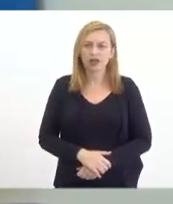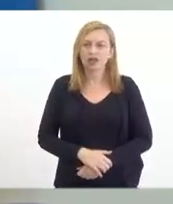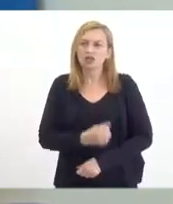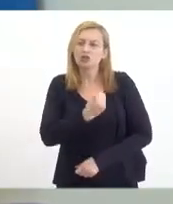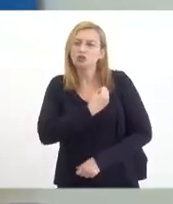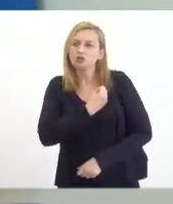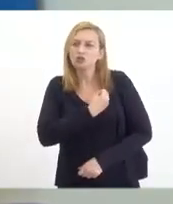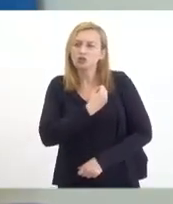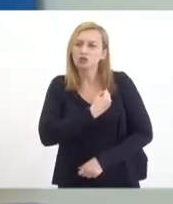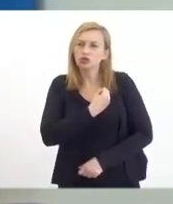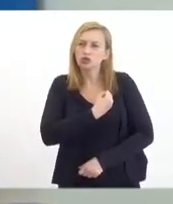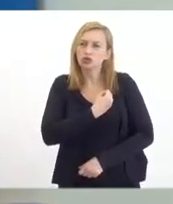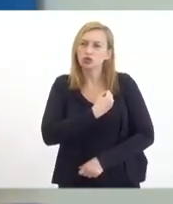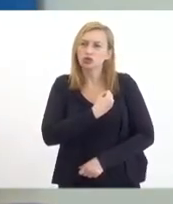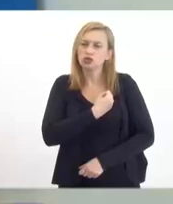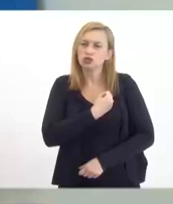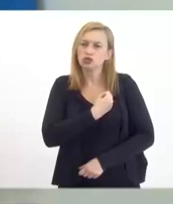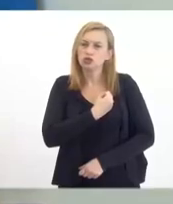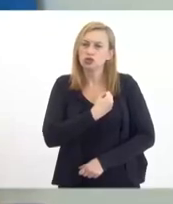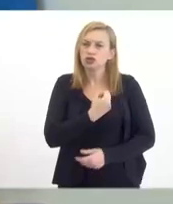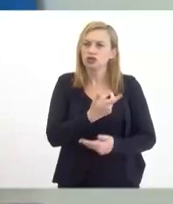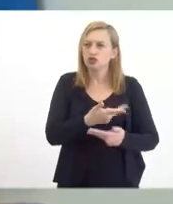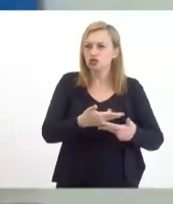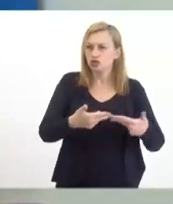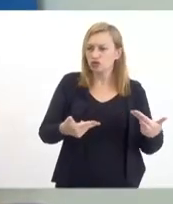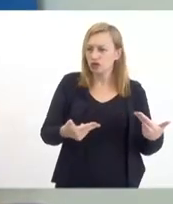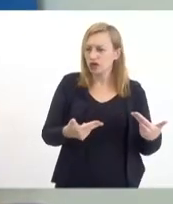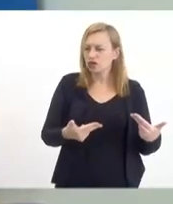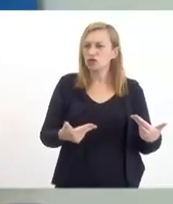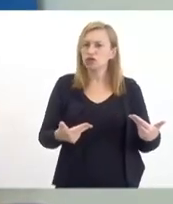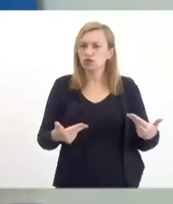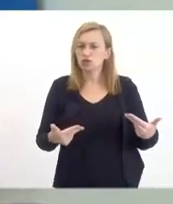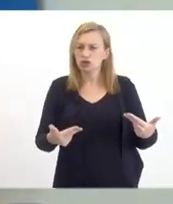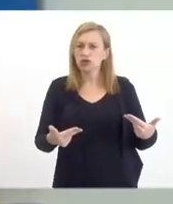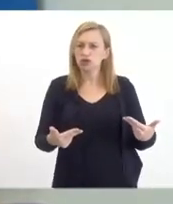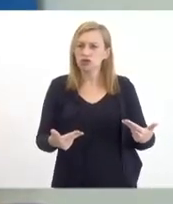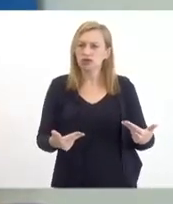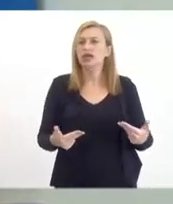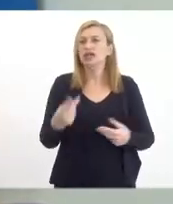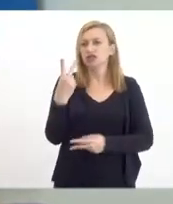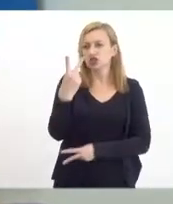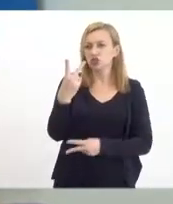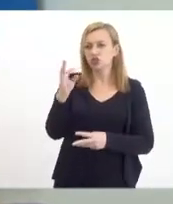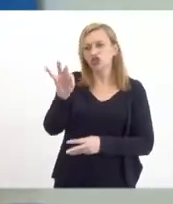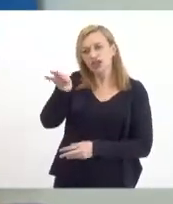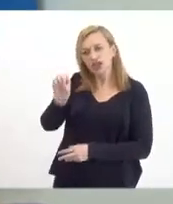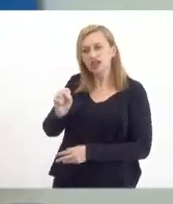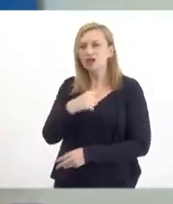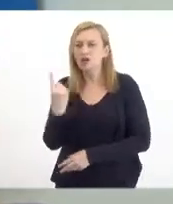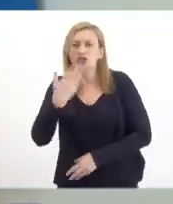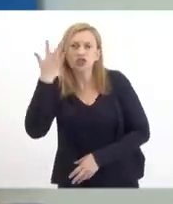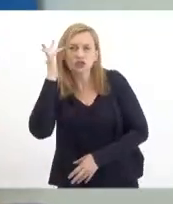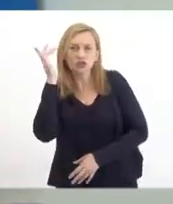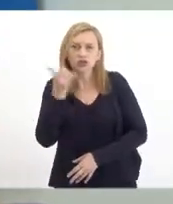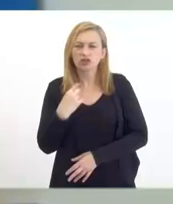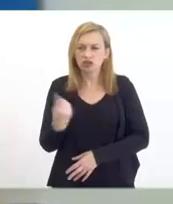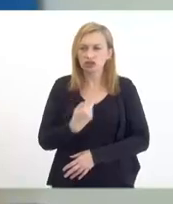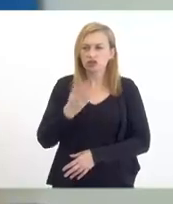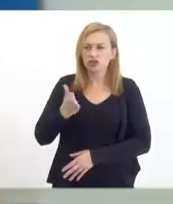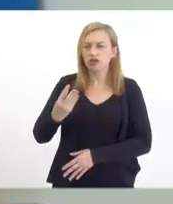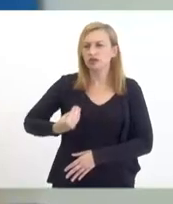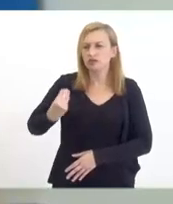recursos causa corrupção. Então, essas duas práticas ou essas duas teses, eu acho que o nosso Estado já vivenciou.